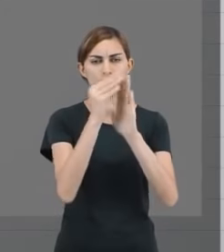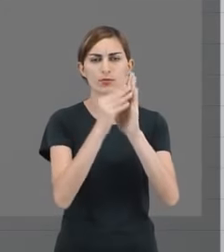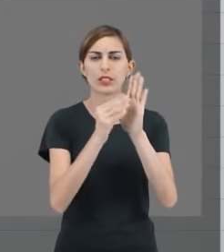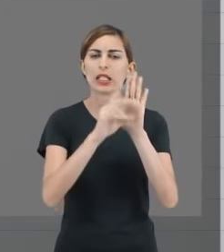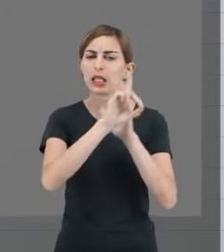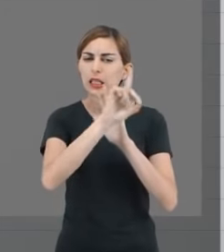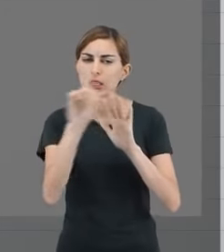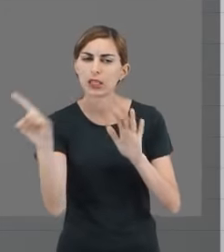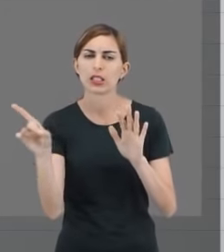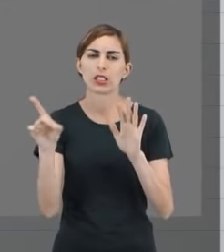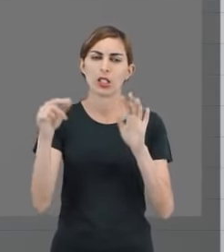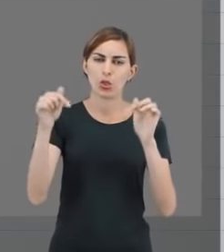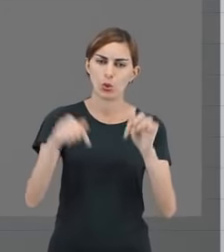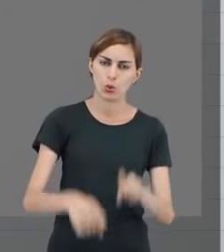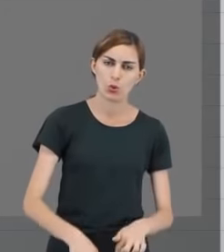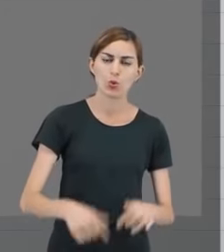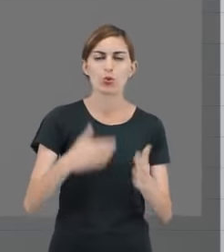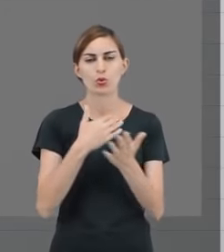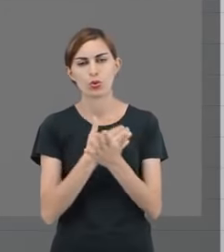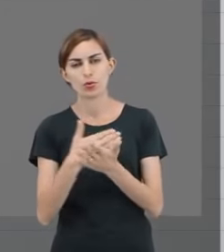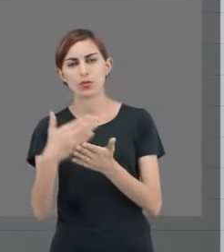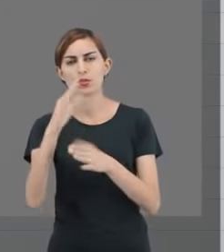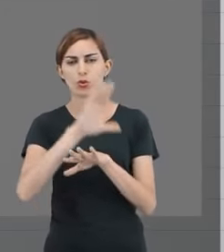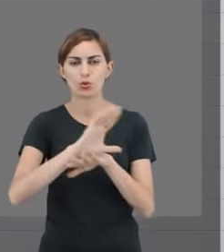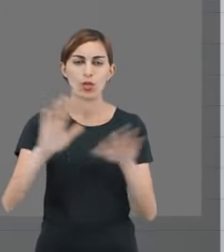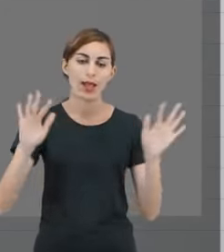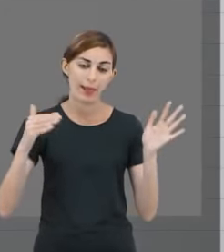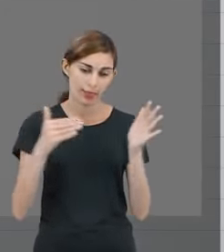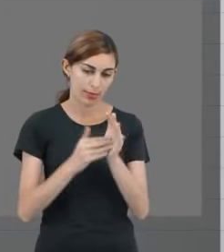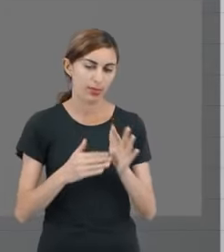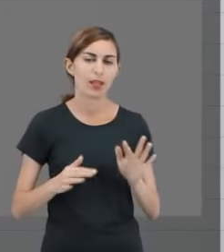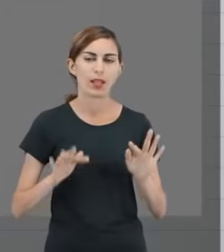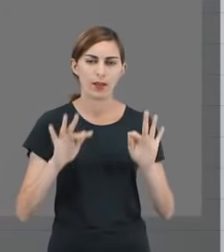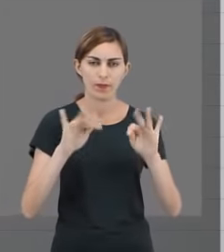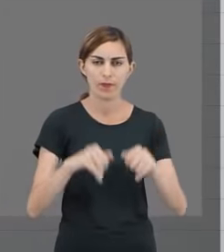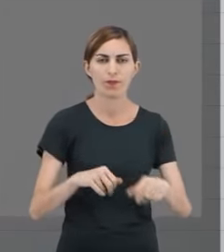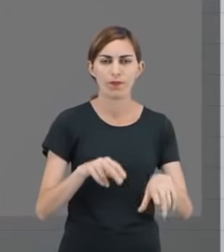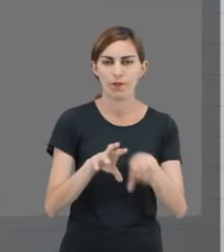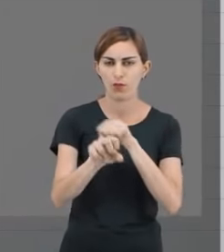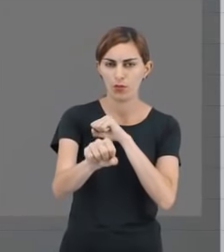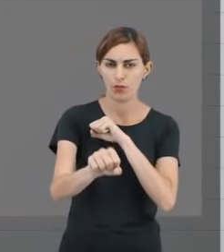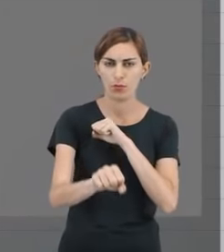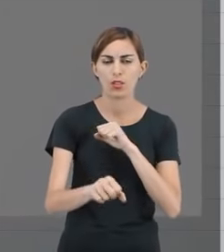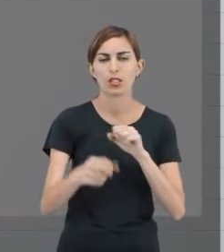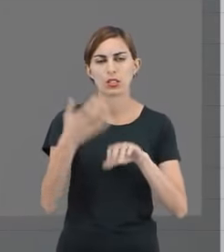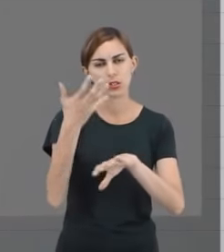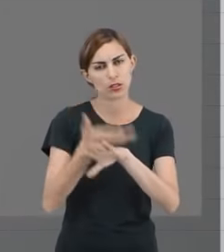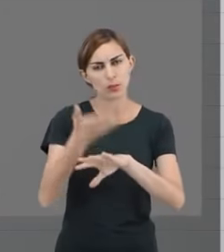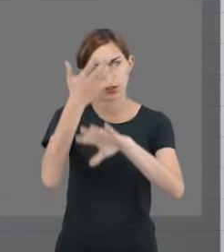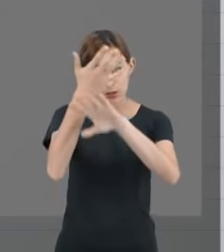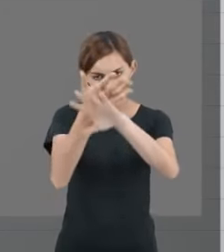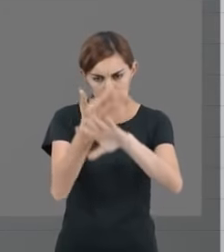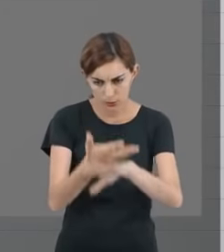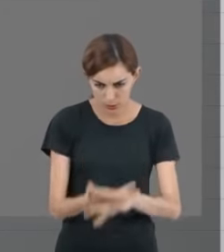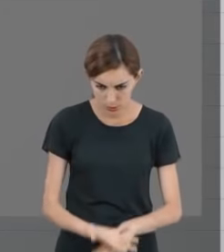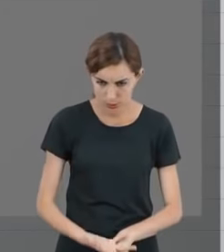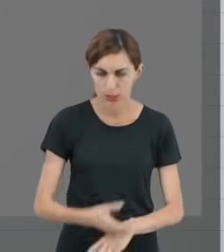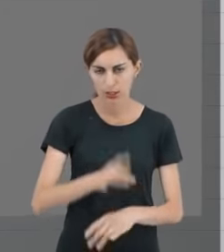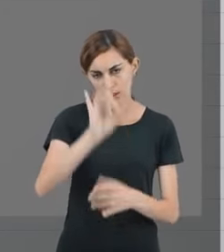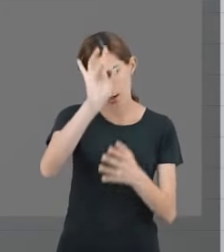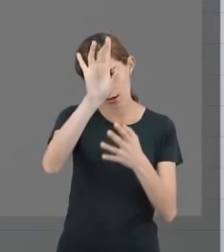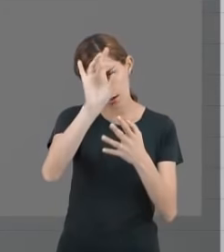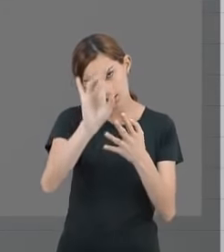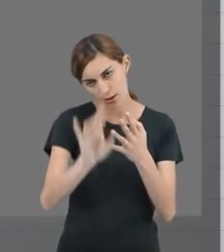de hoje e o dia que você está começando a cursar. até você se formar. Disciplina, disciplina, competência,